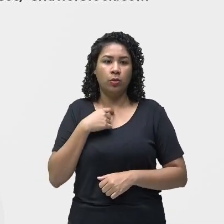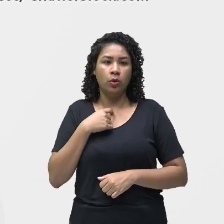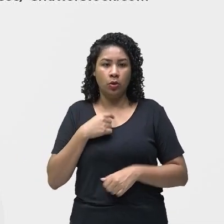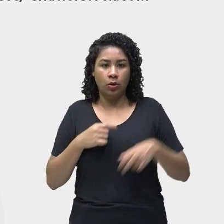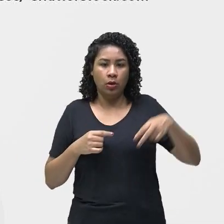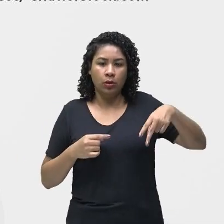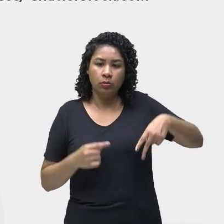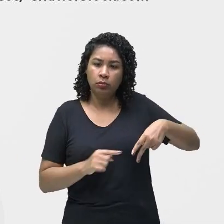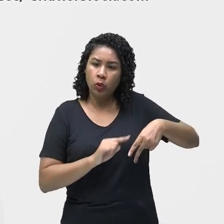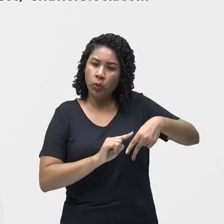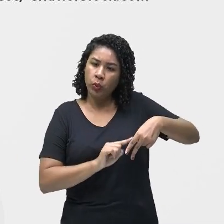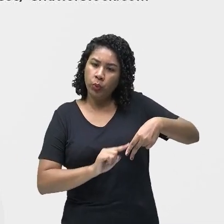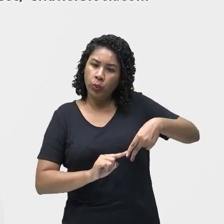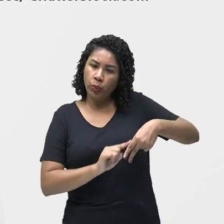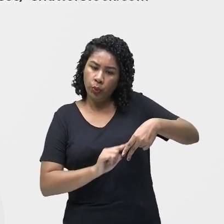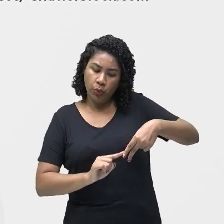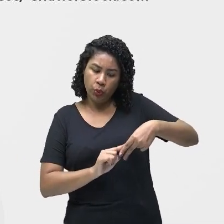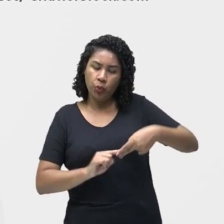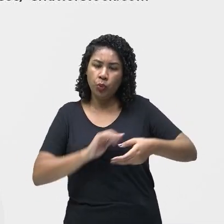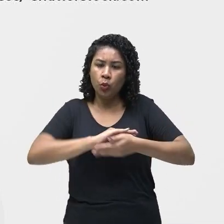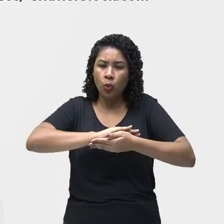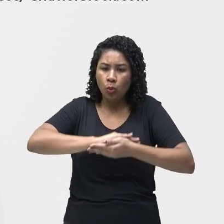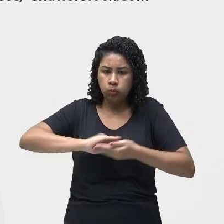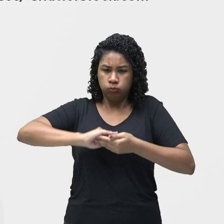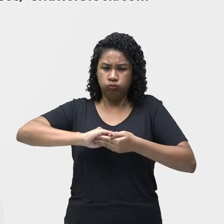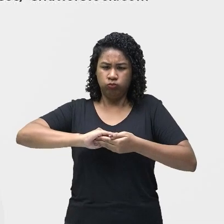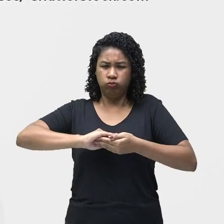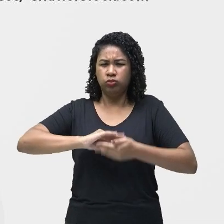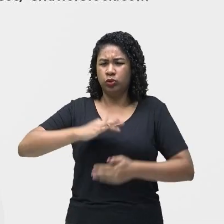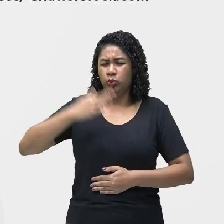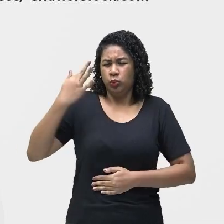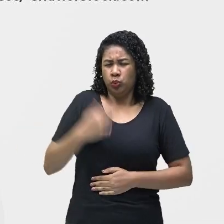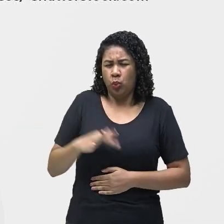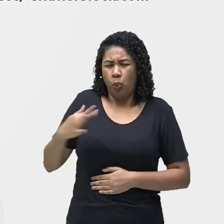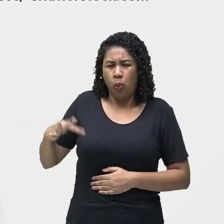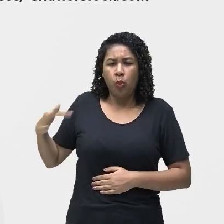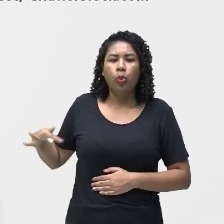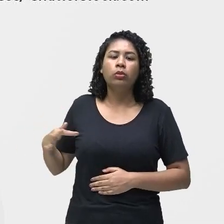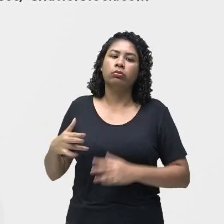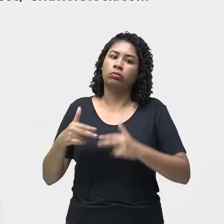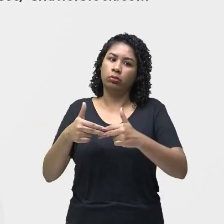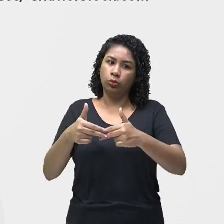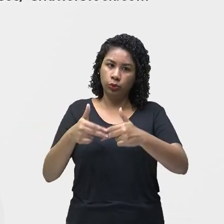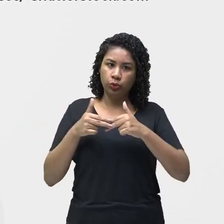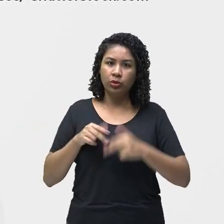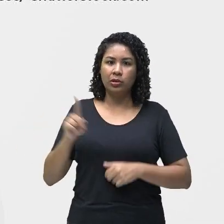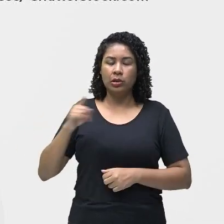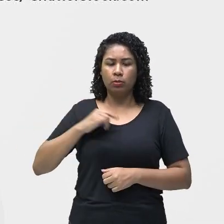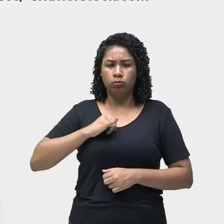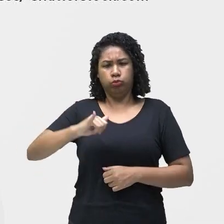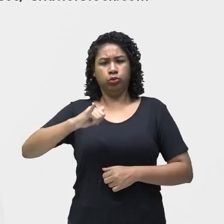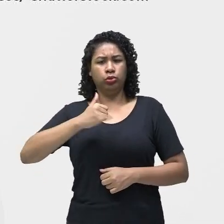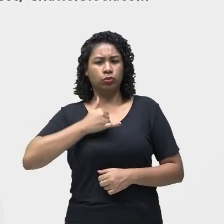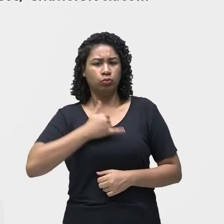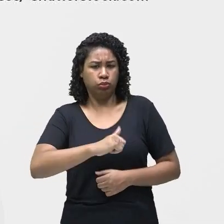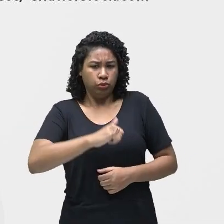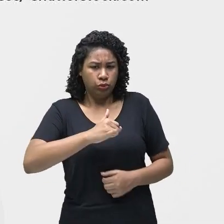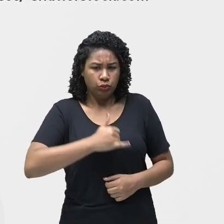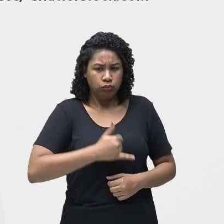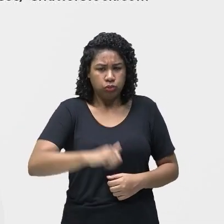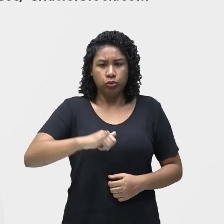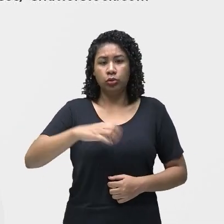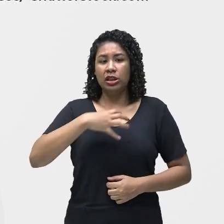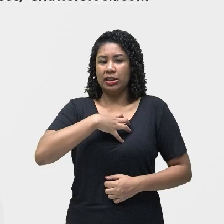e choque. Então, esses são um dos sintomas do cólera, que é uma doença causada por água